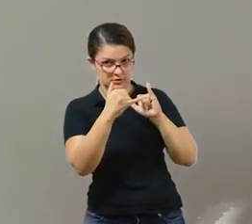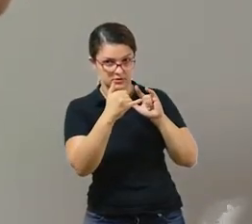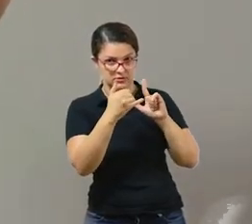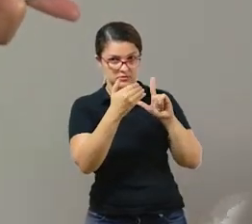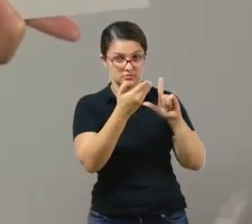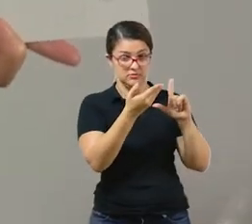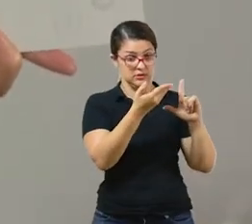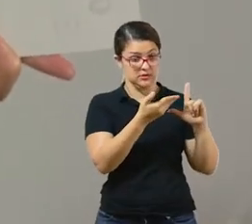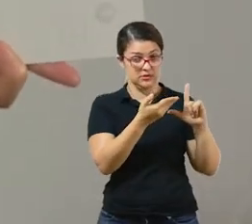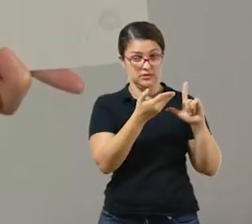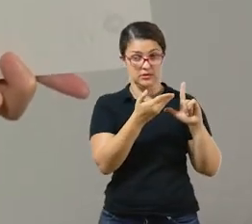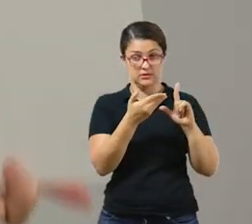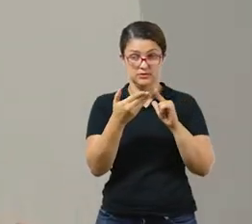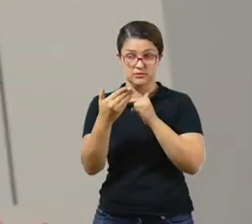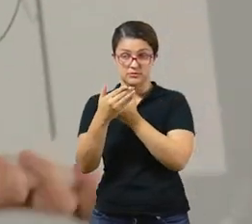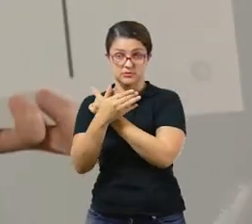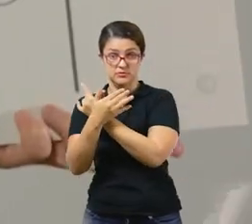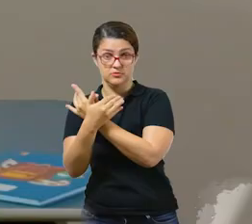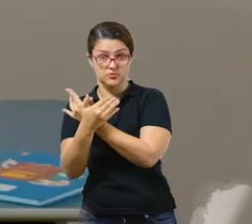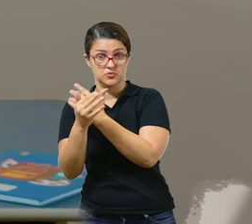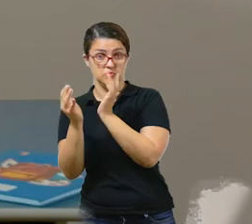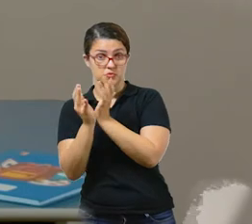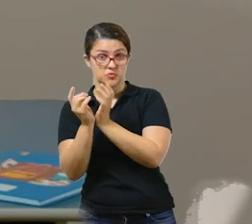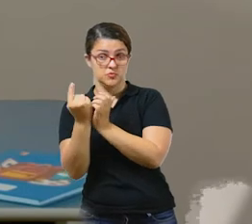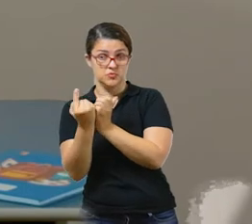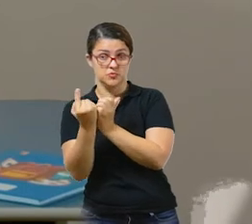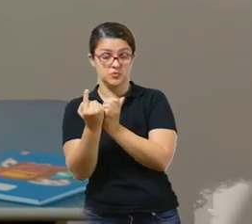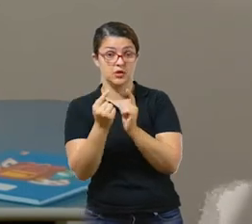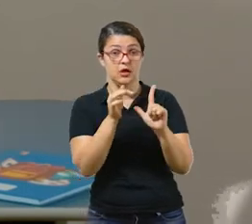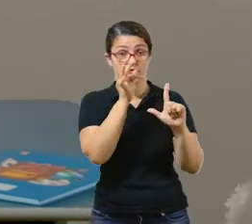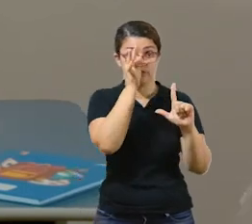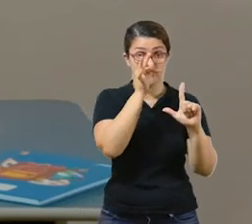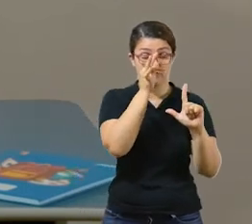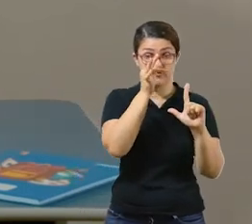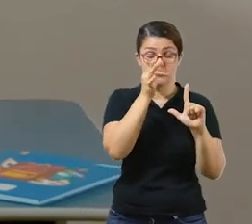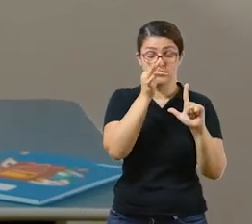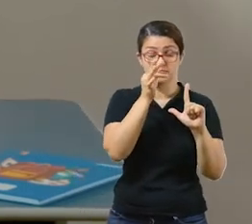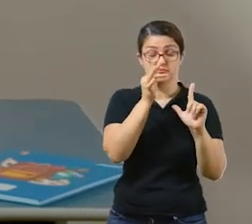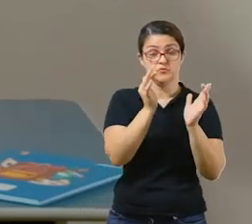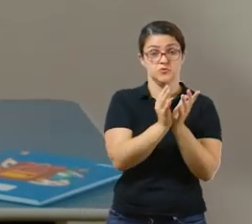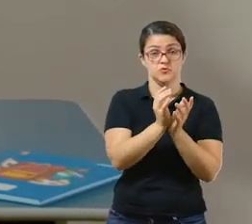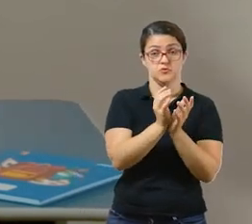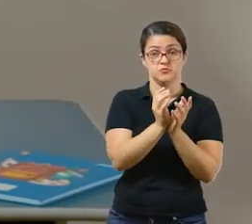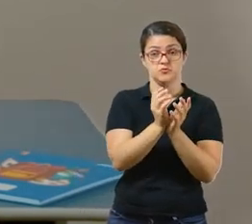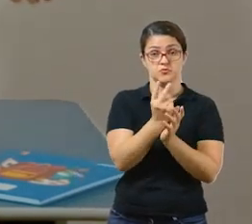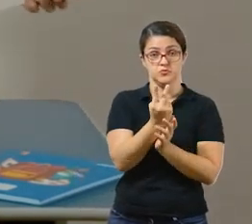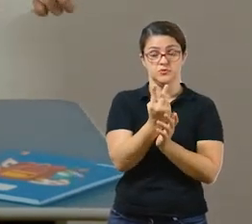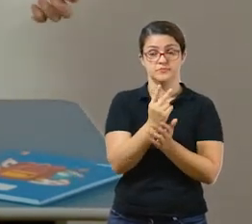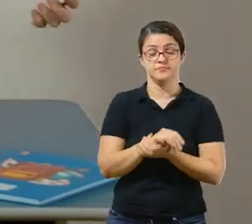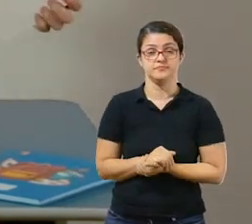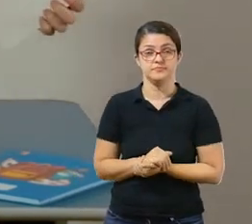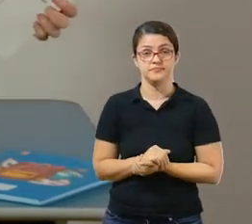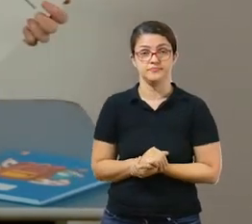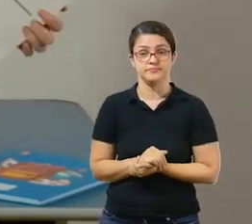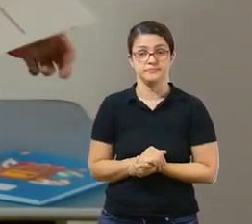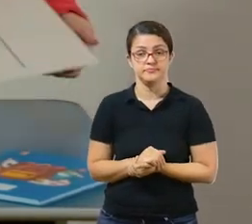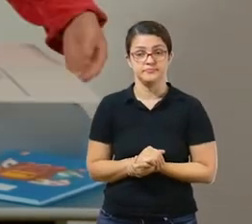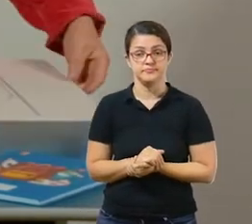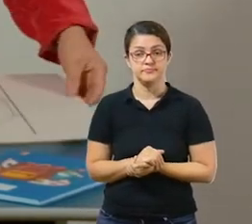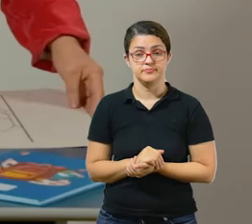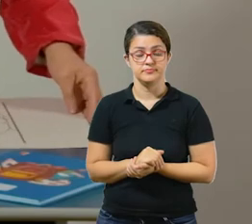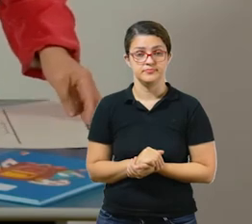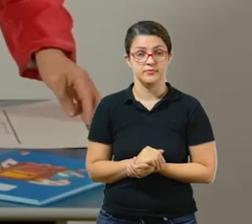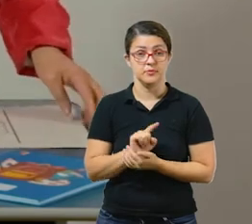Essa aqui do termo 1, que é a borboleta, e a flor do termo 2, certo? A próxima